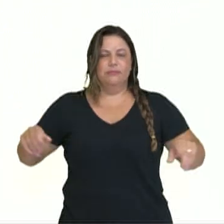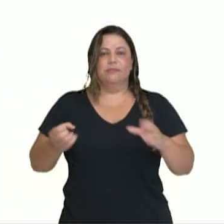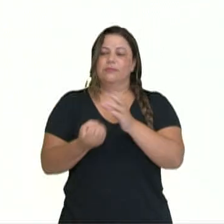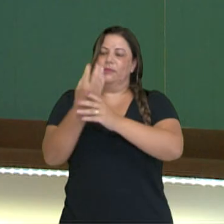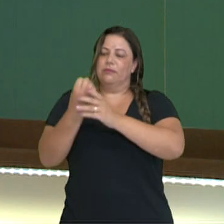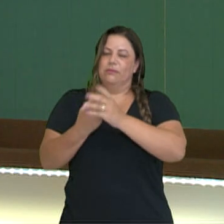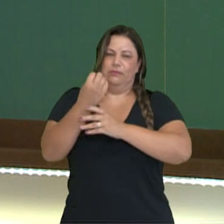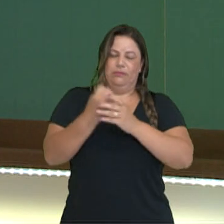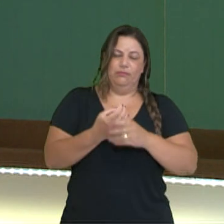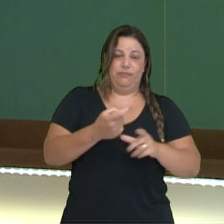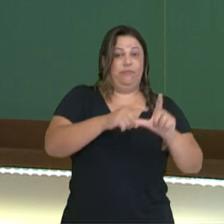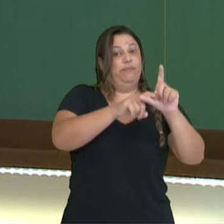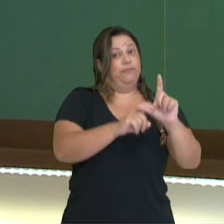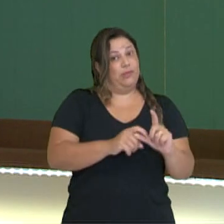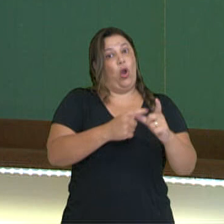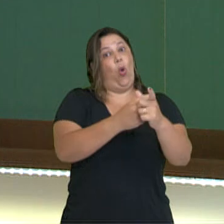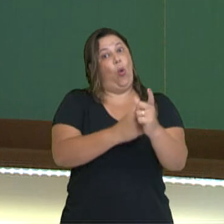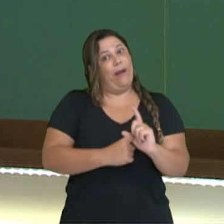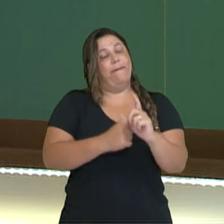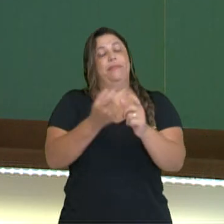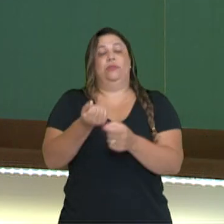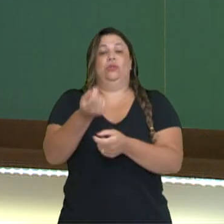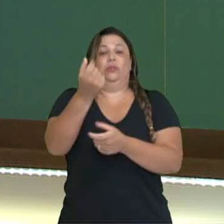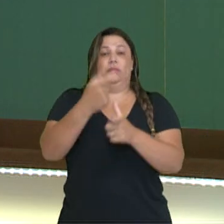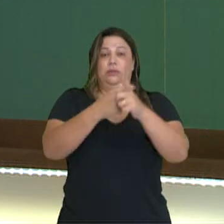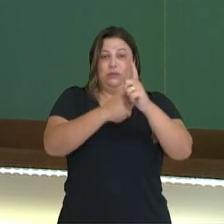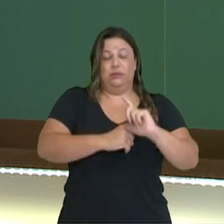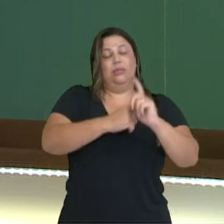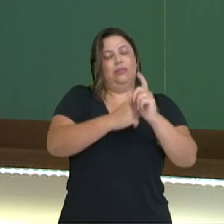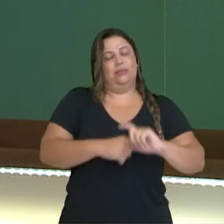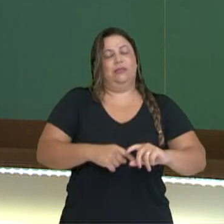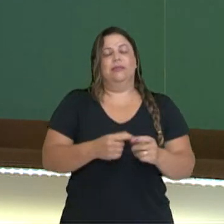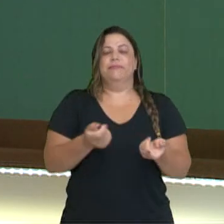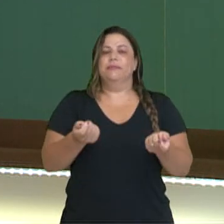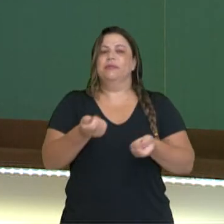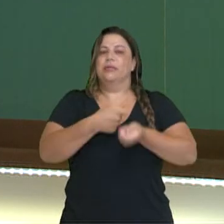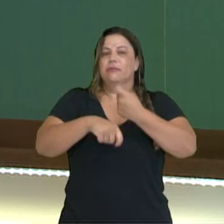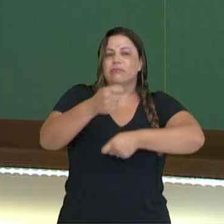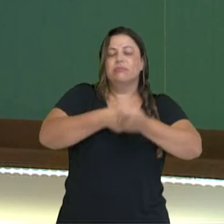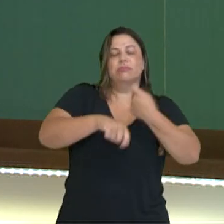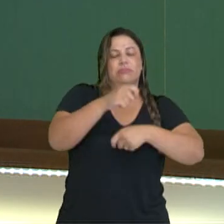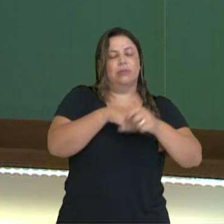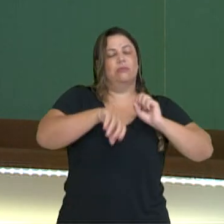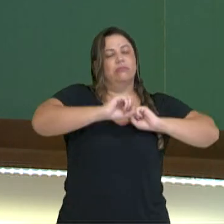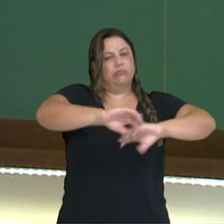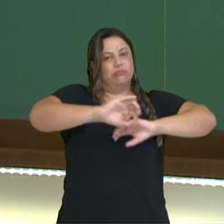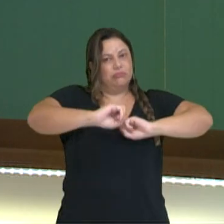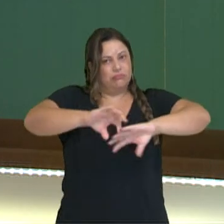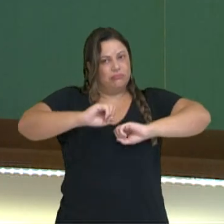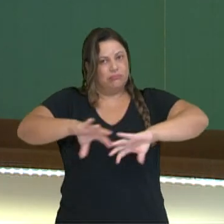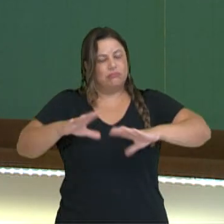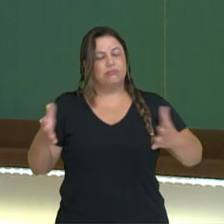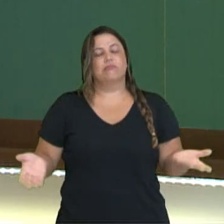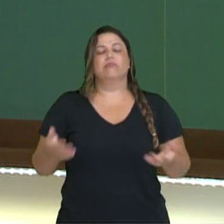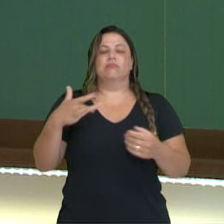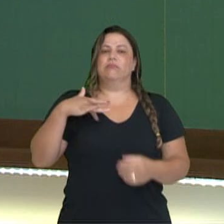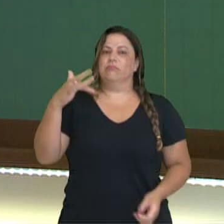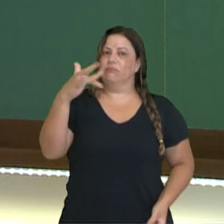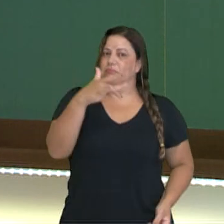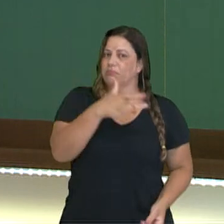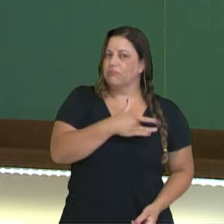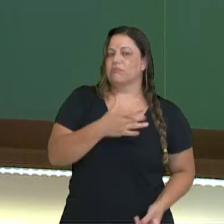situação de empréstimos de dinheiro, a fim de conseguir rentabilidade nos níveis educacionais, de saúde,